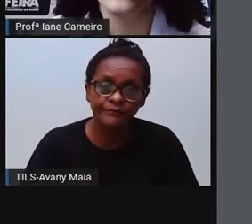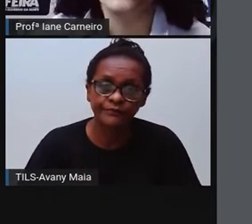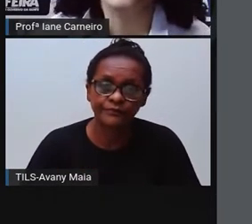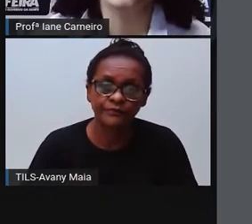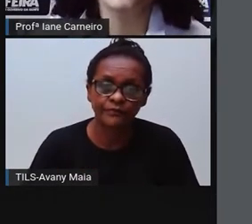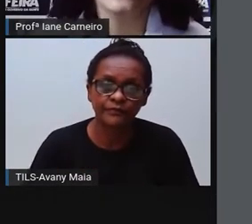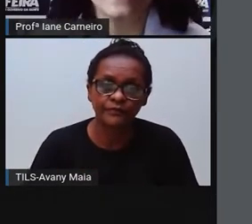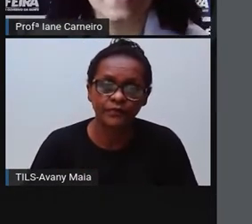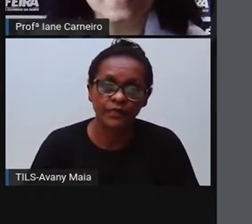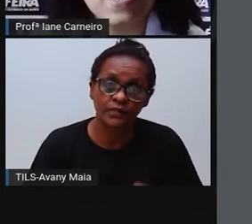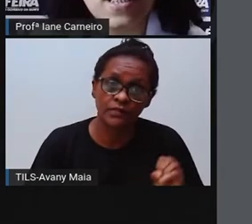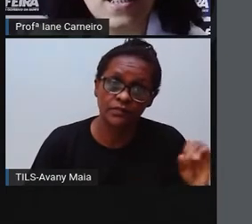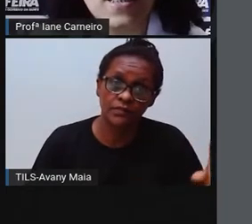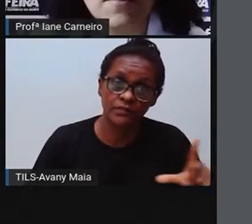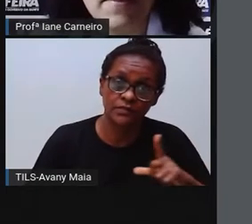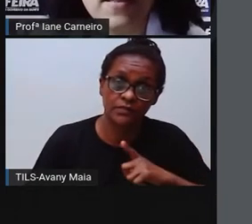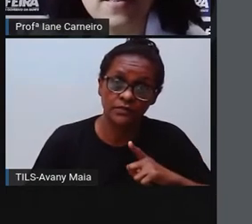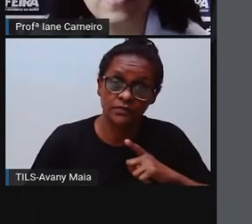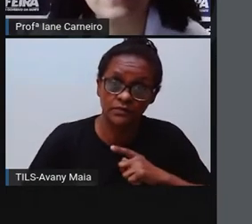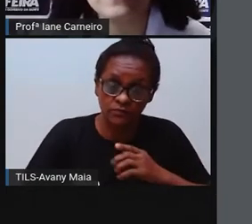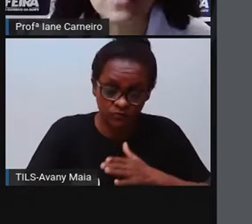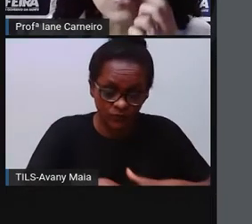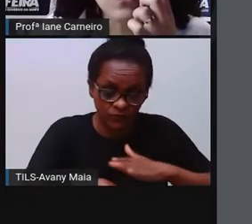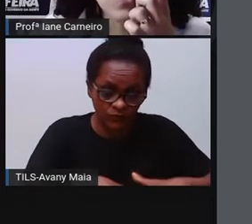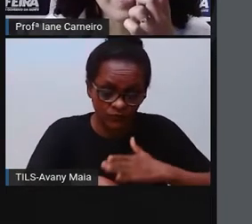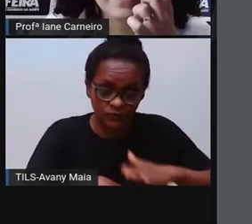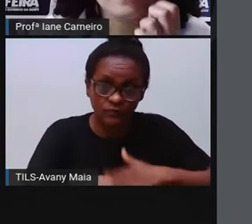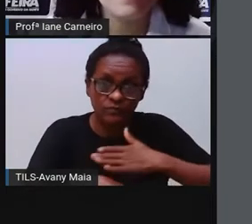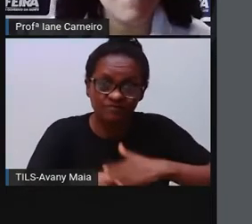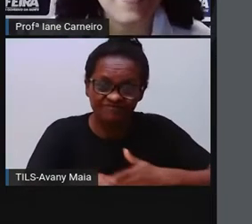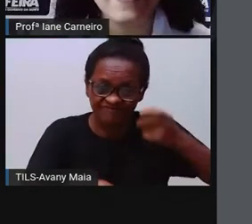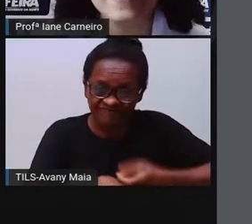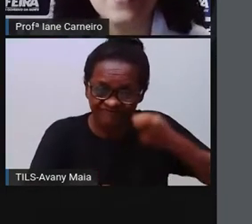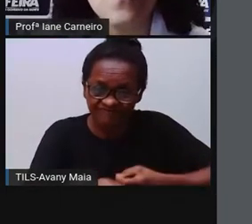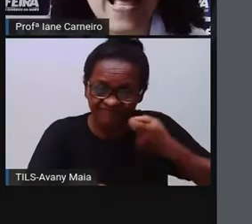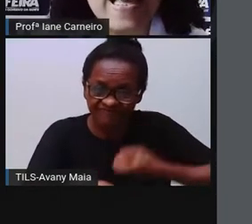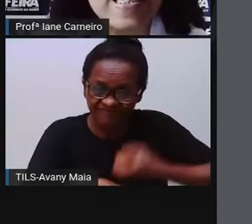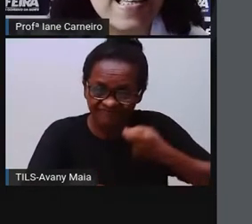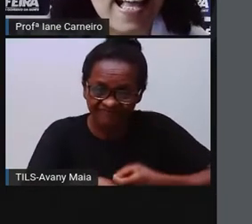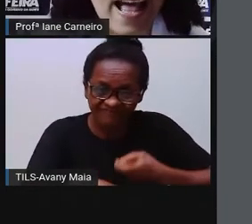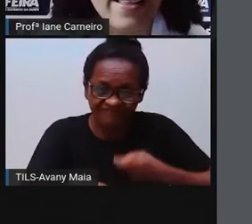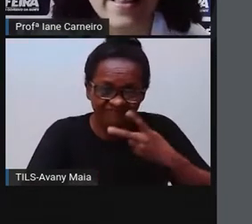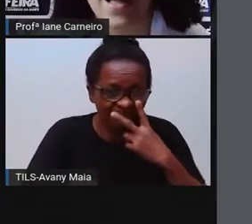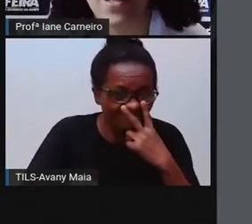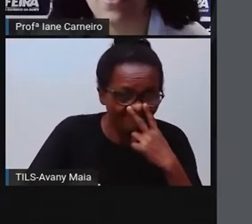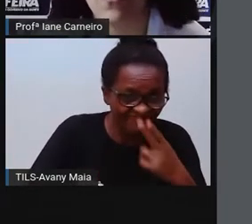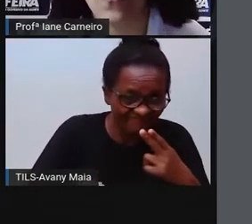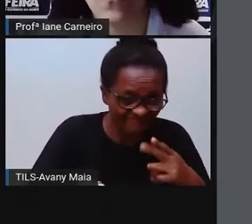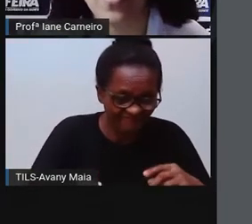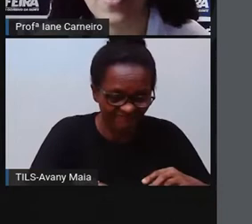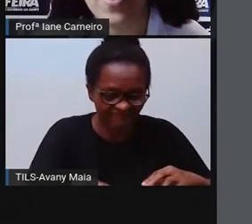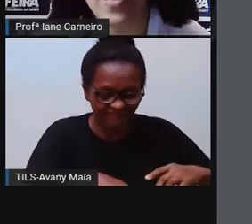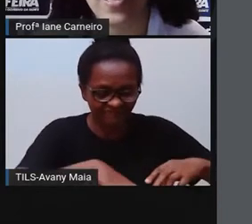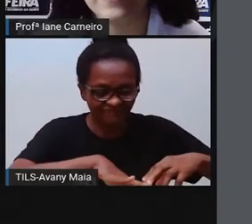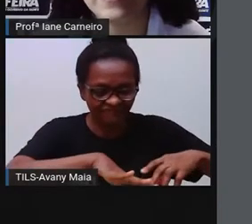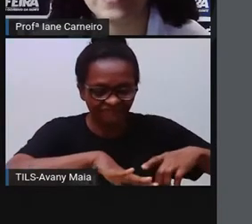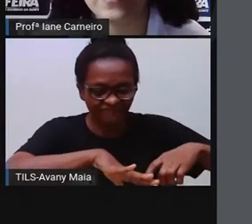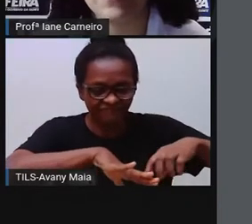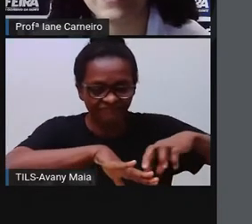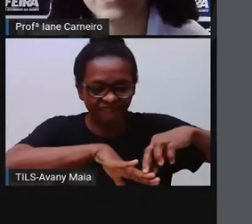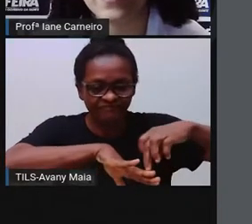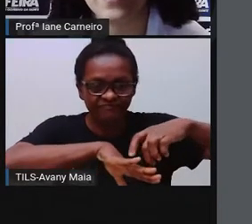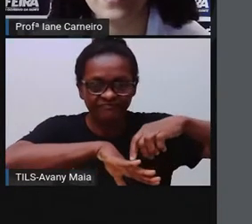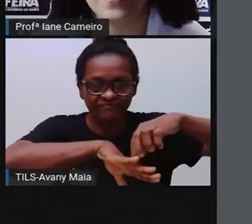Se tem escamas tão duras que parecem uma escada. Olha as